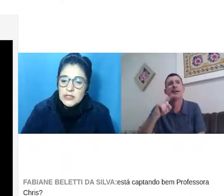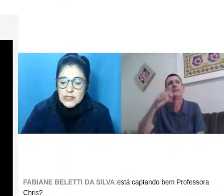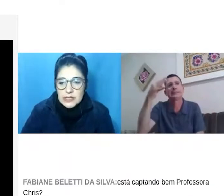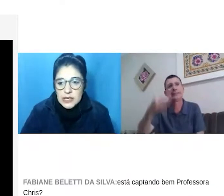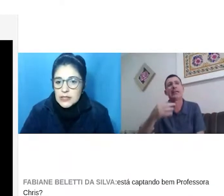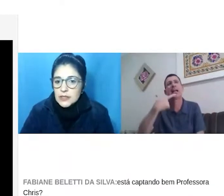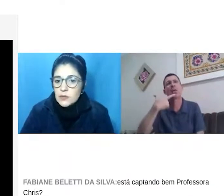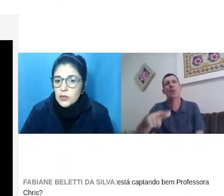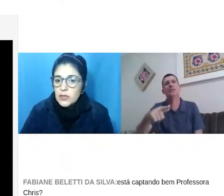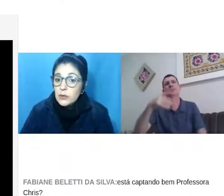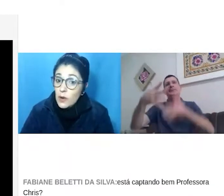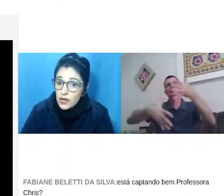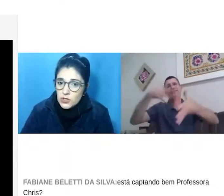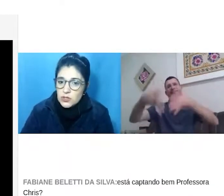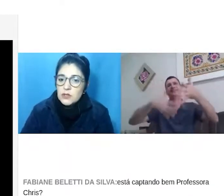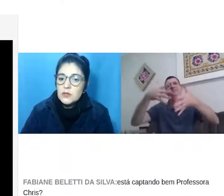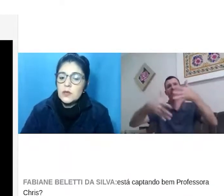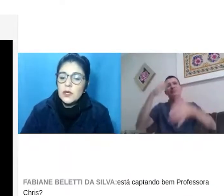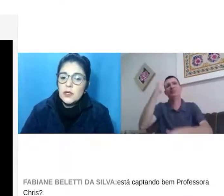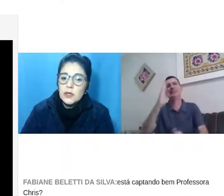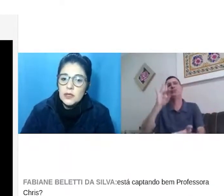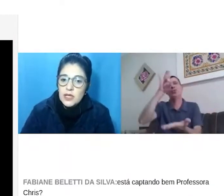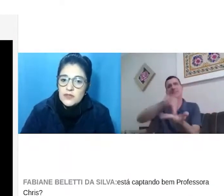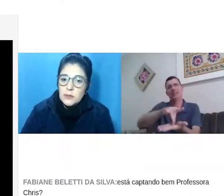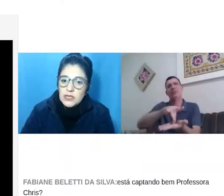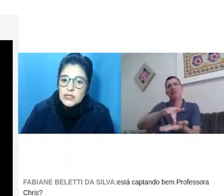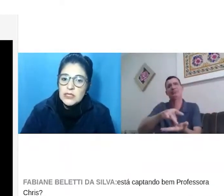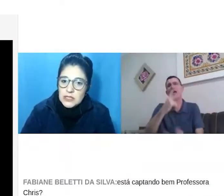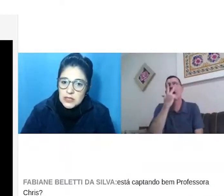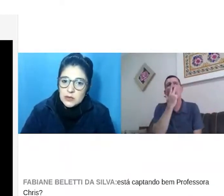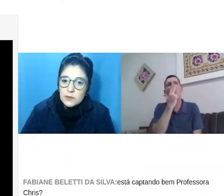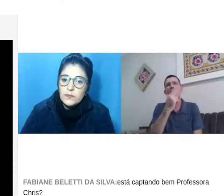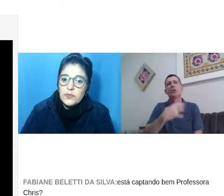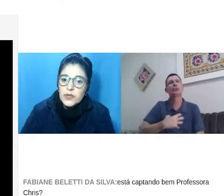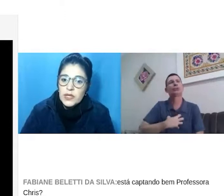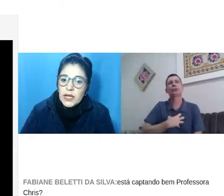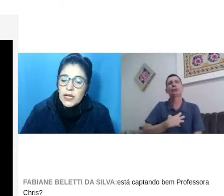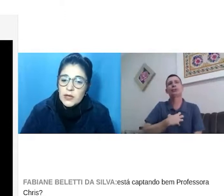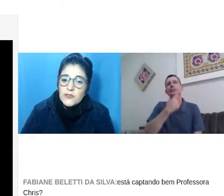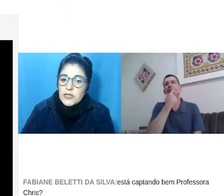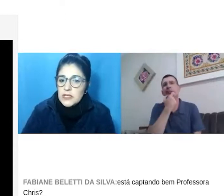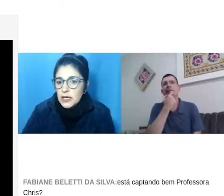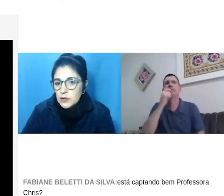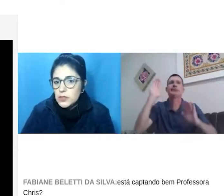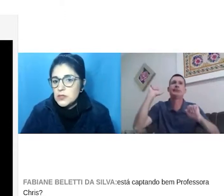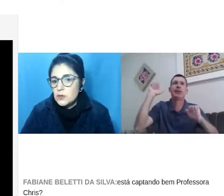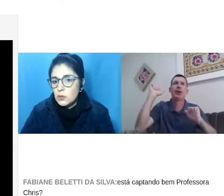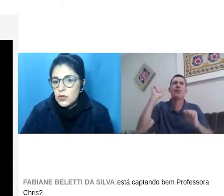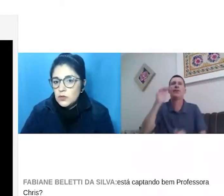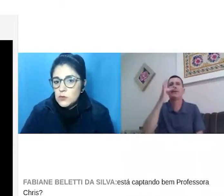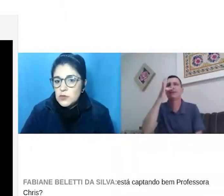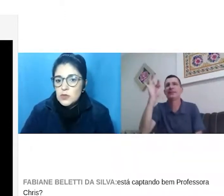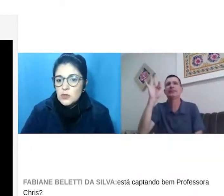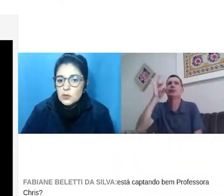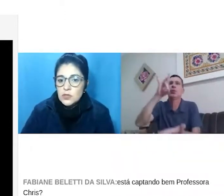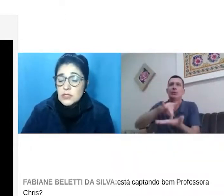brasileira de sinais. Ela não é uma linguagem. Isso deve ser bem esclarecido. Ela é oficializada no Brasil como a